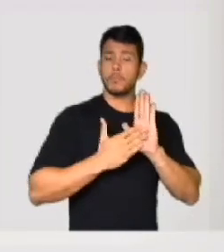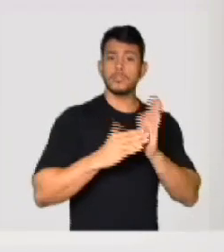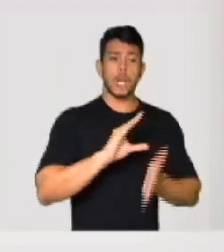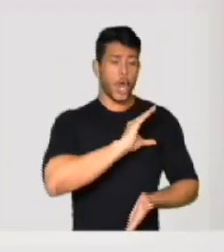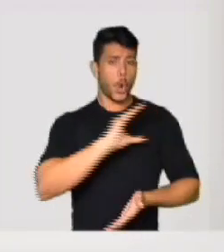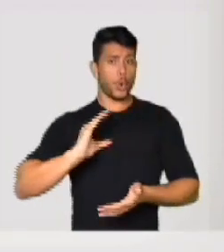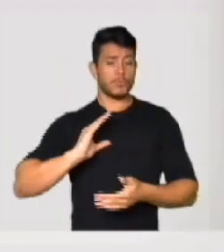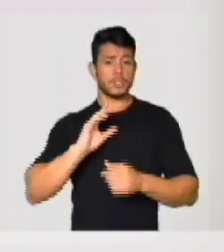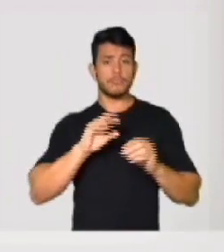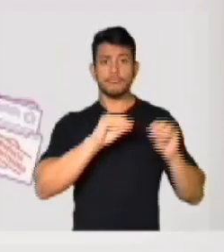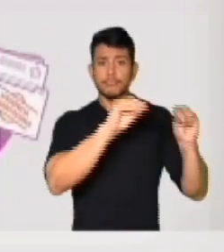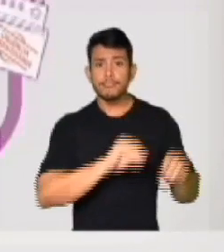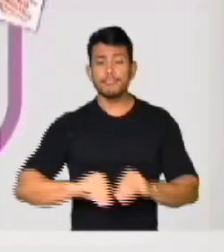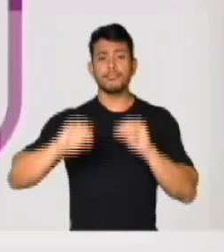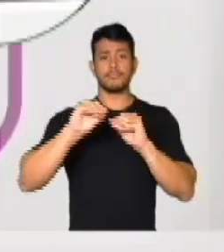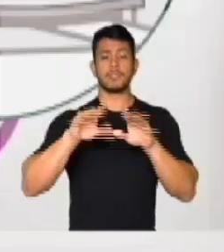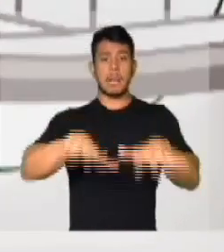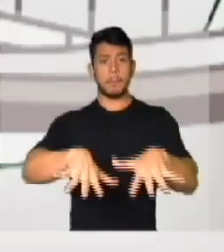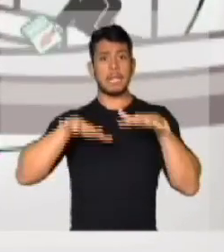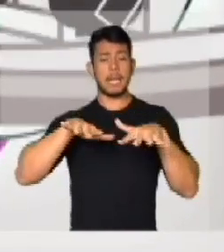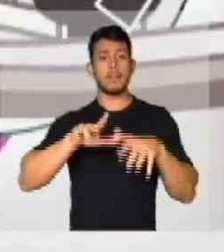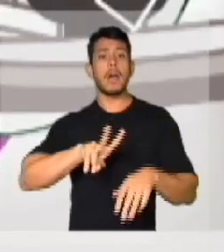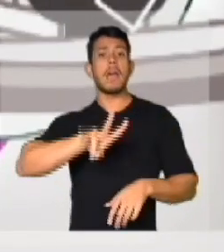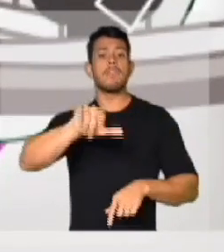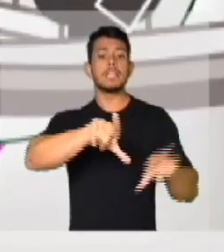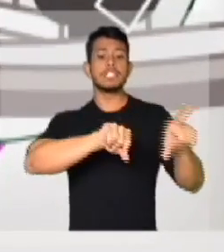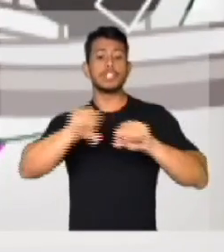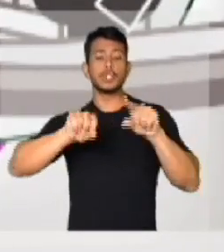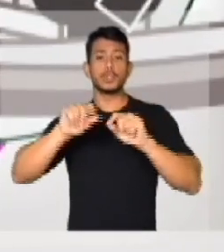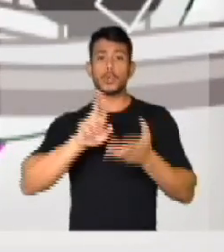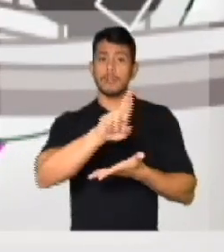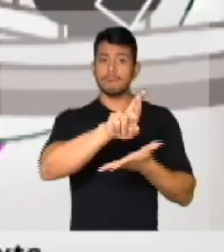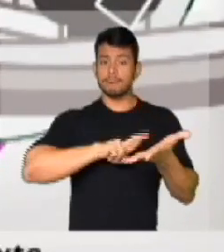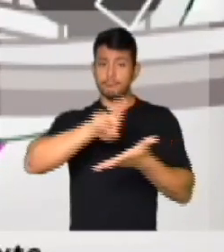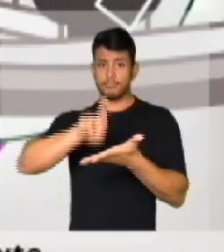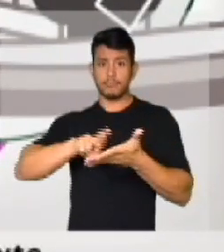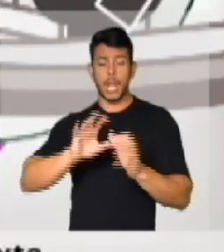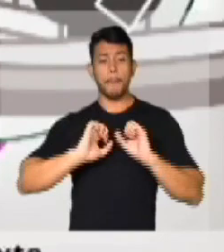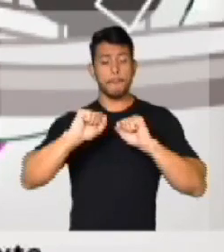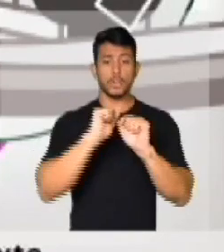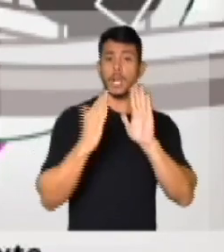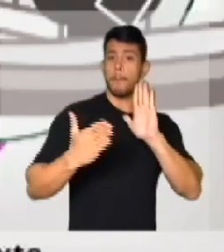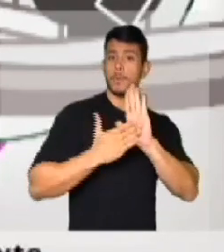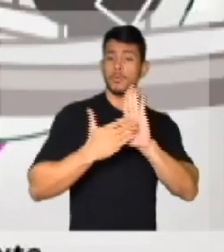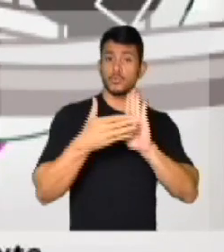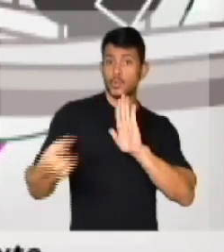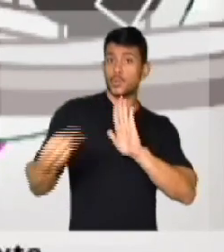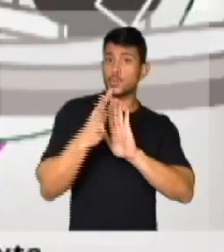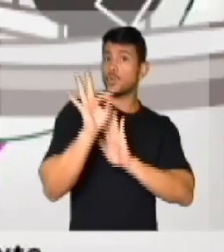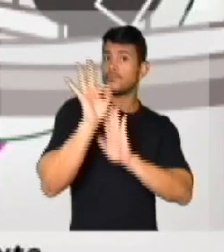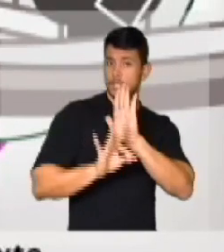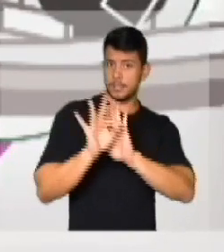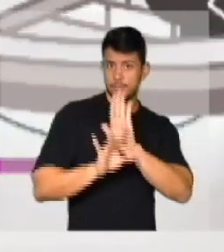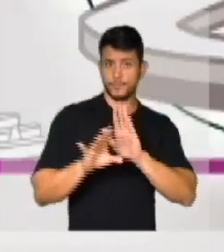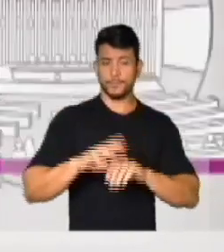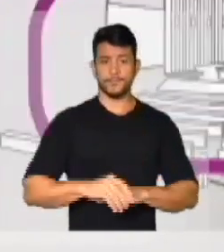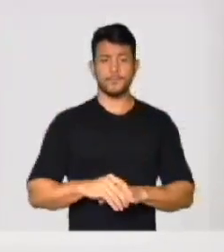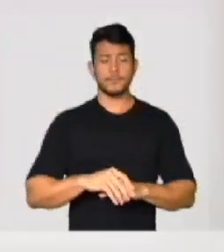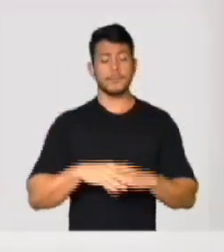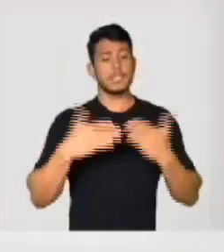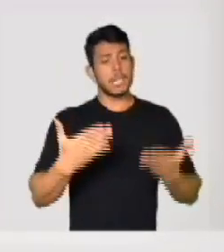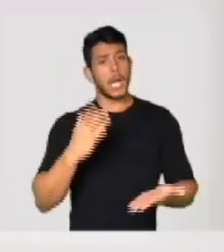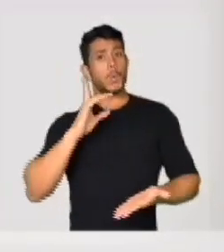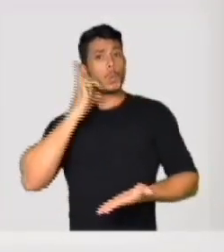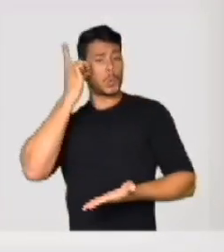comissões para o plenário e ali mesmo são indicados os relatores das comissões, que podem propor uma nova versão do texto. Os